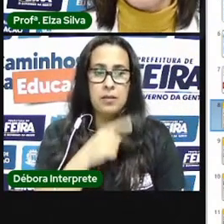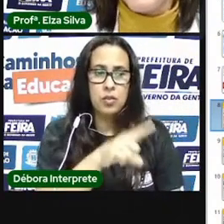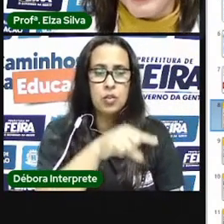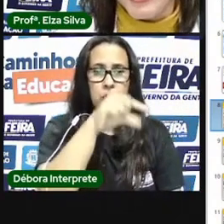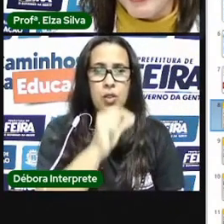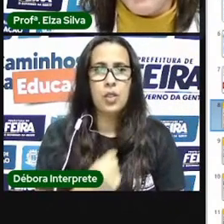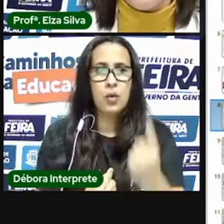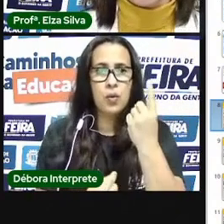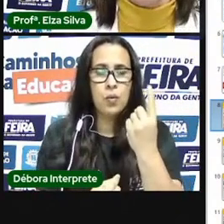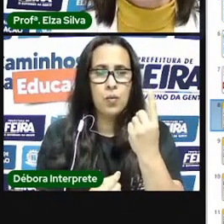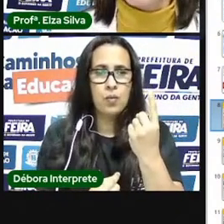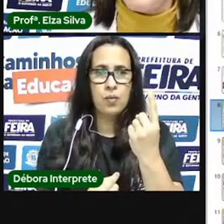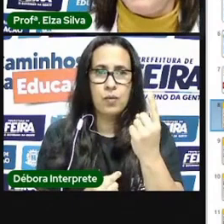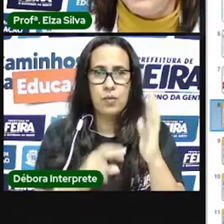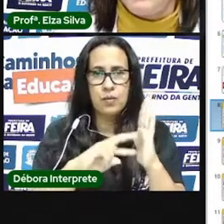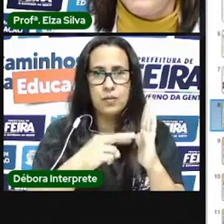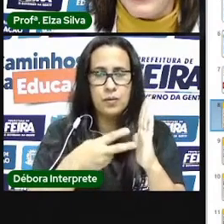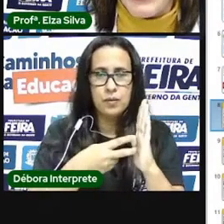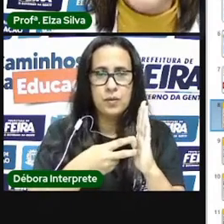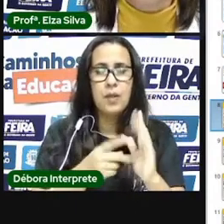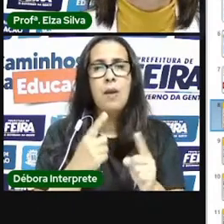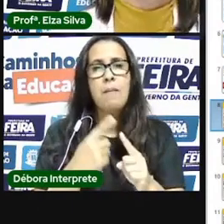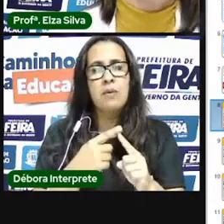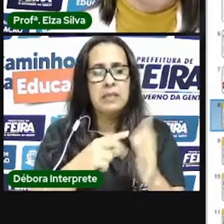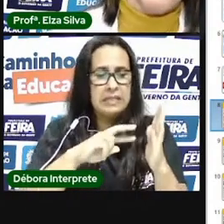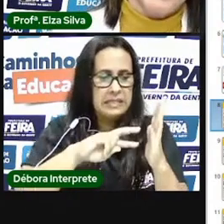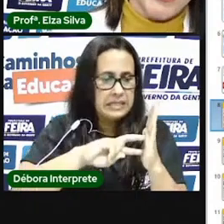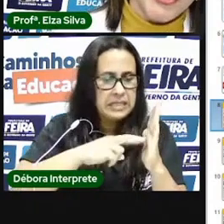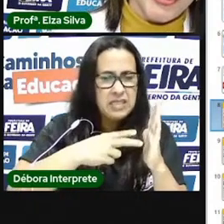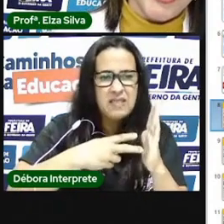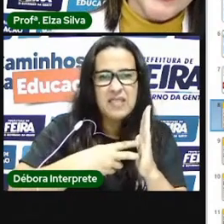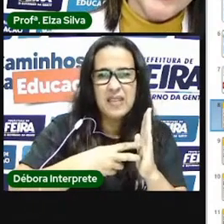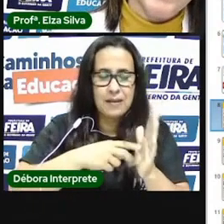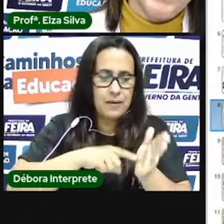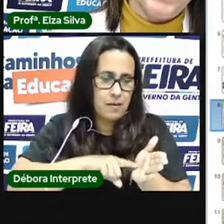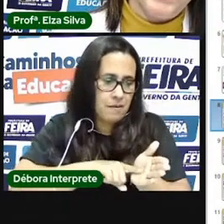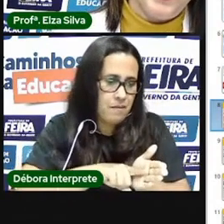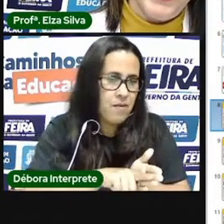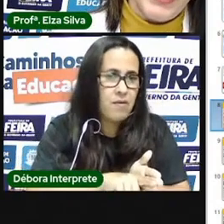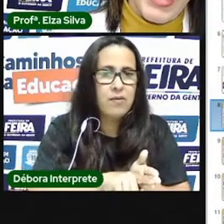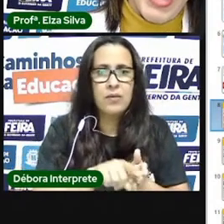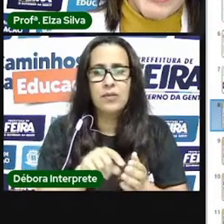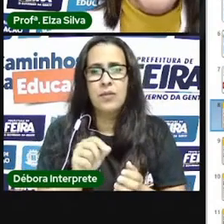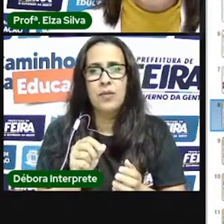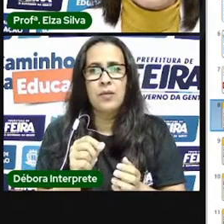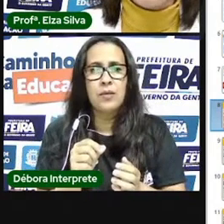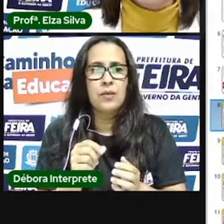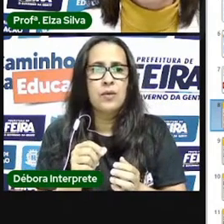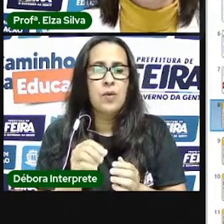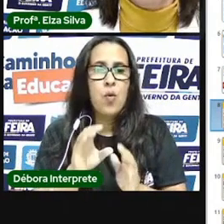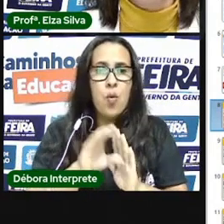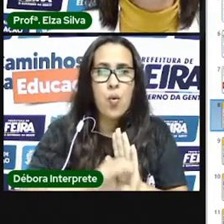Por que, gente? O conceito, as modalidades artísticas, as